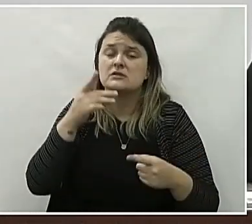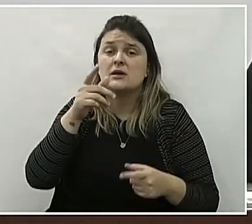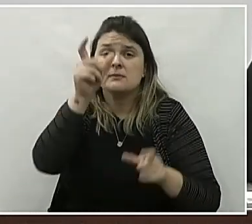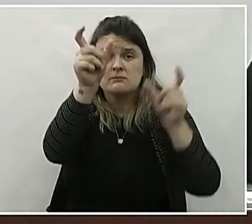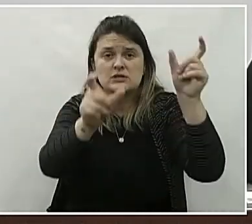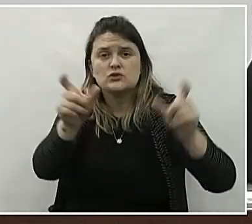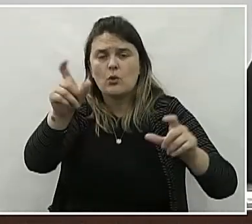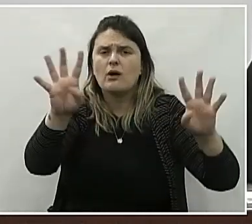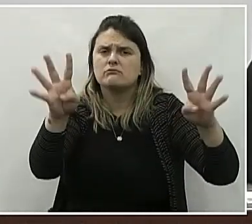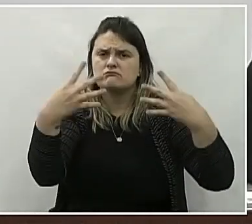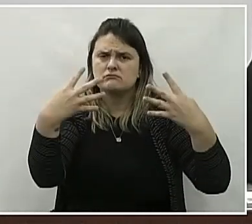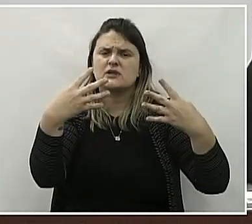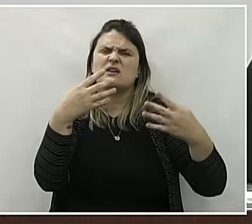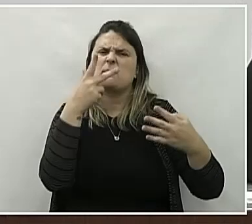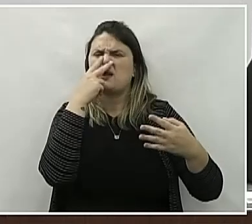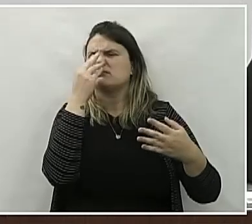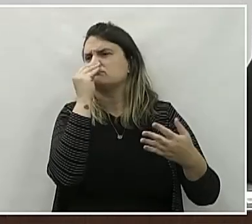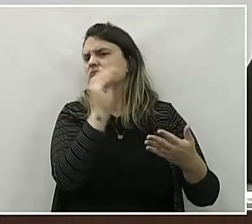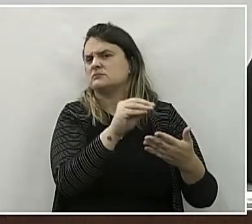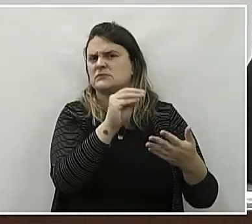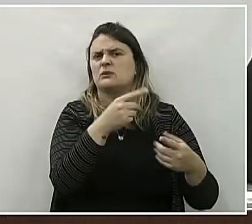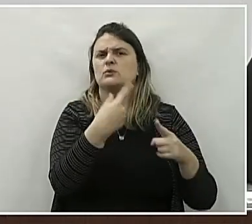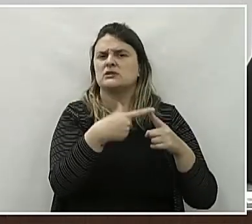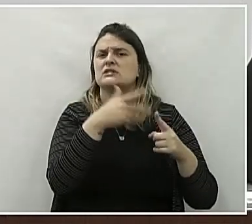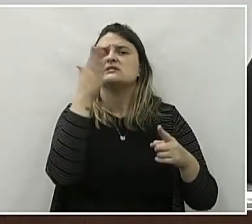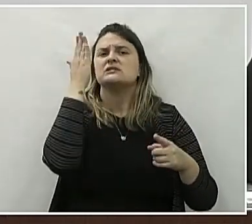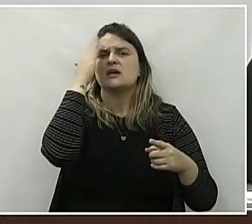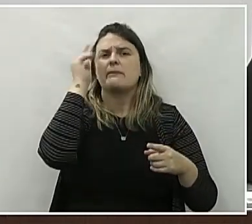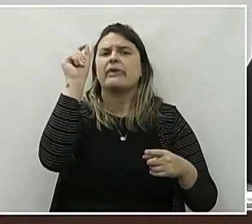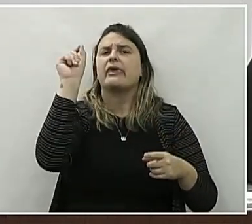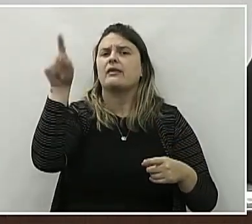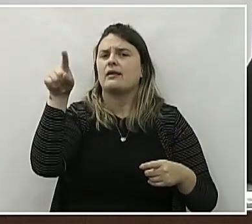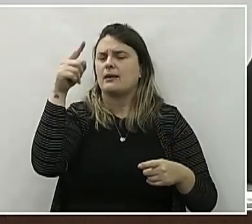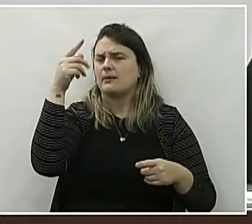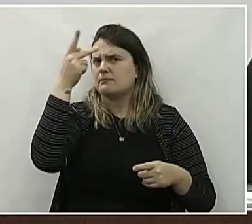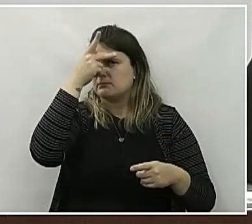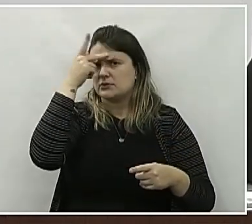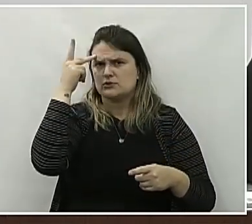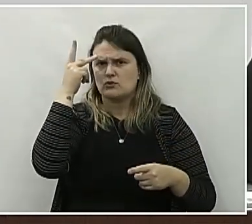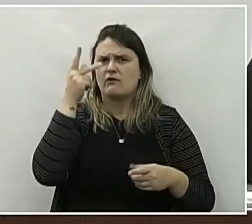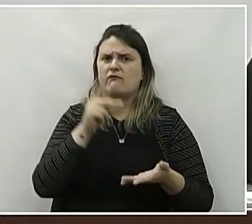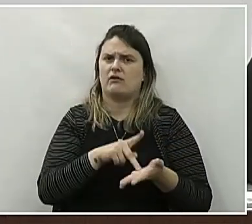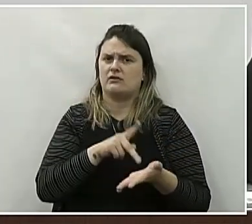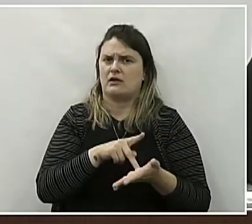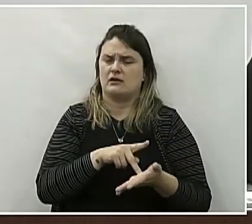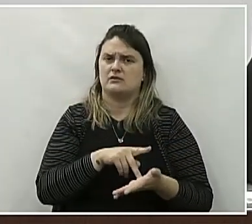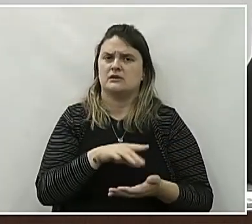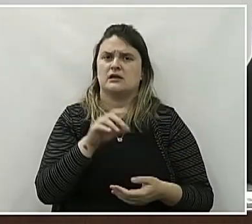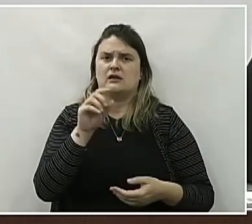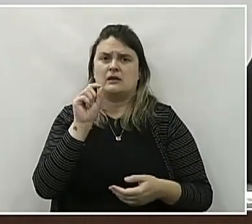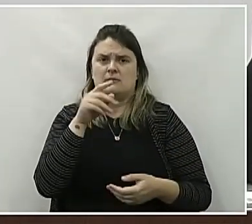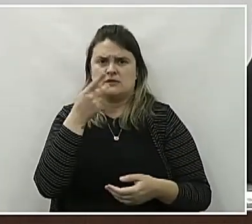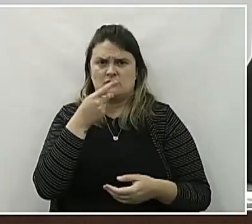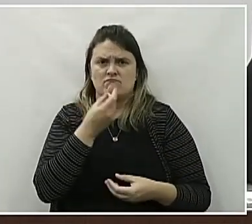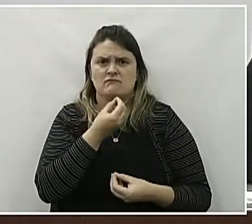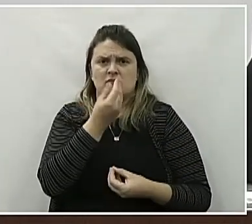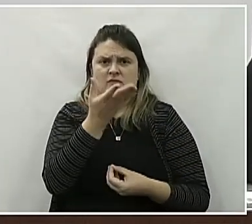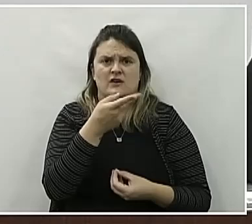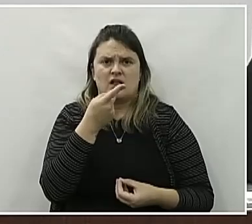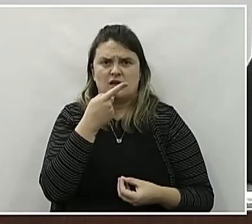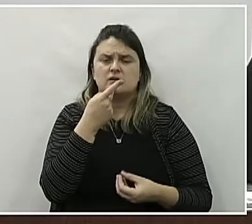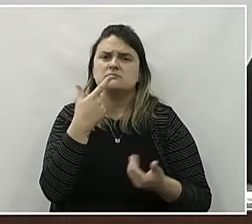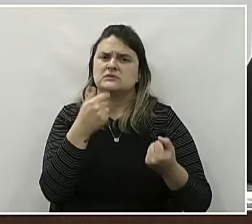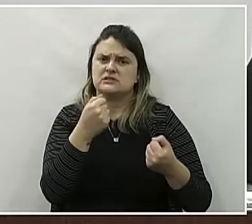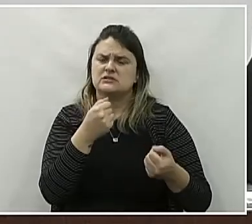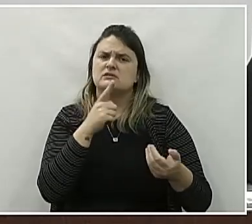pessoas olham esses vídeos e acabam descartando, porque a pessoa, quando ela tem algo para falar da outra, ela